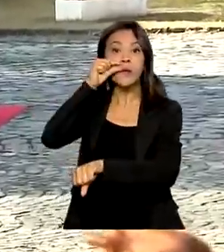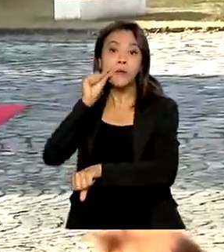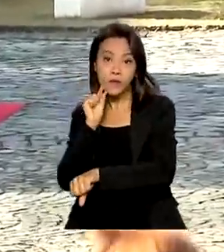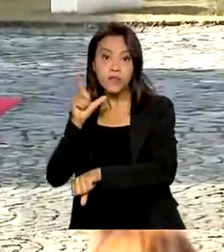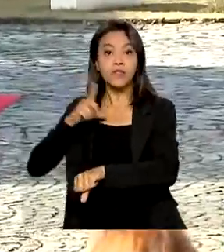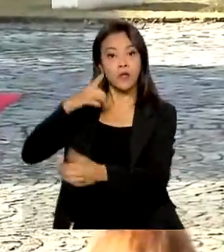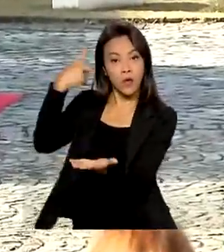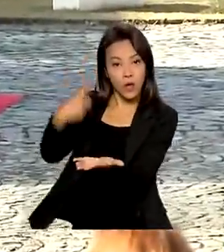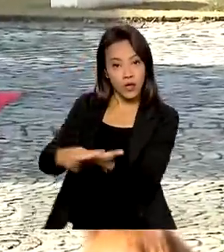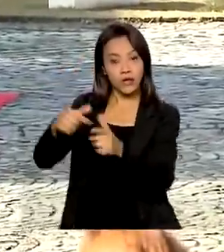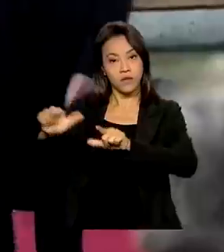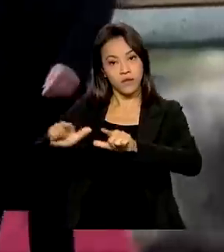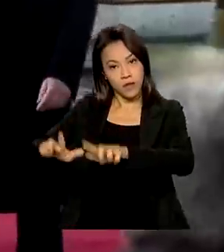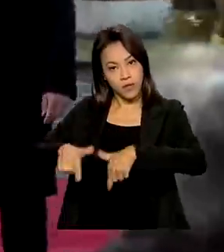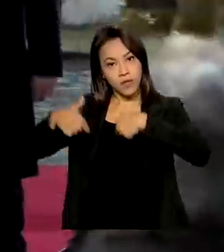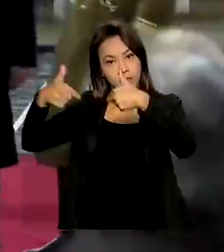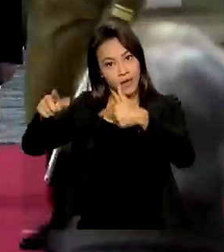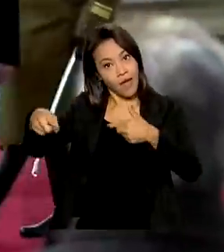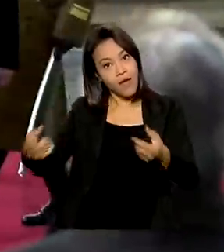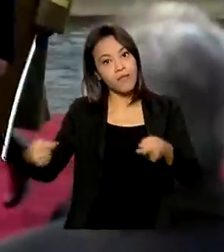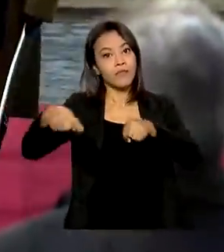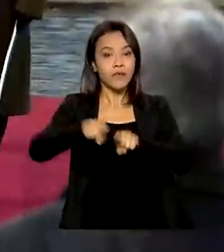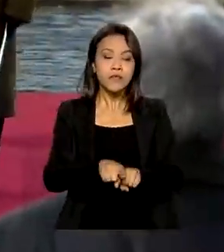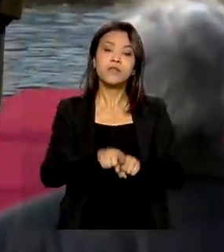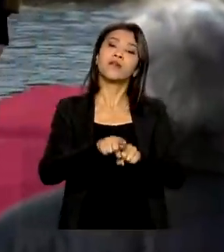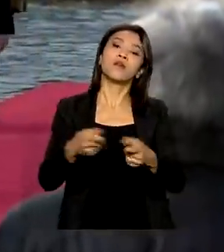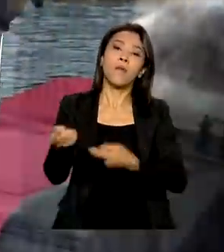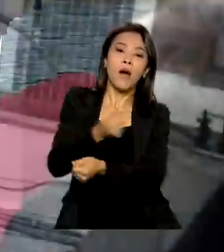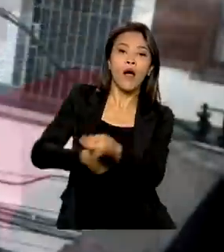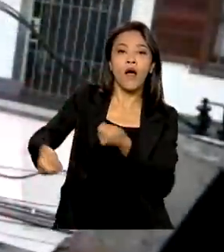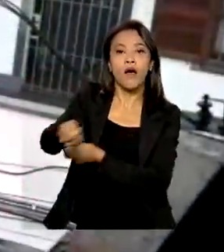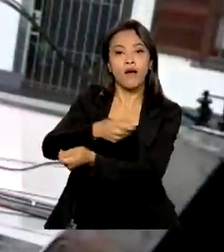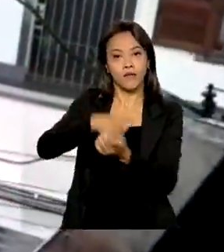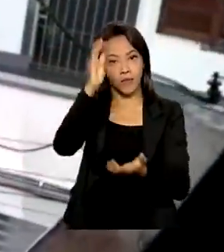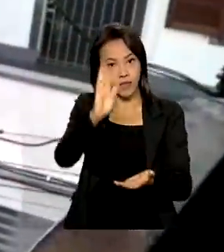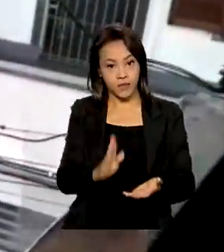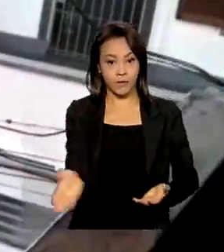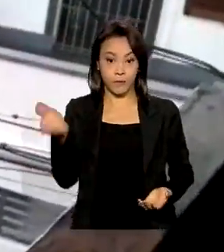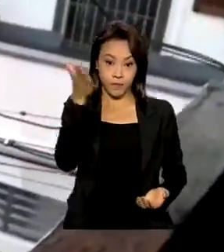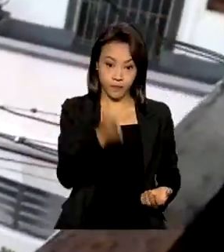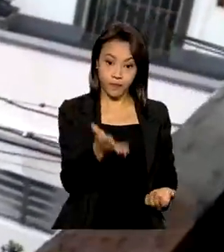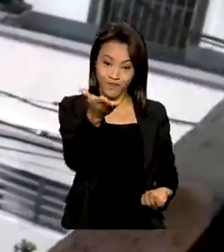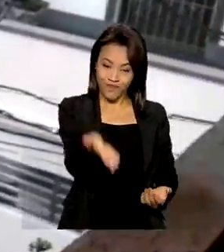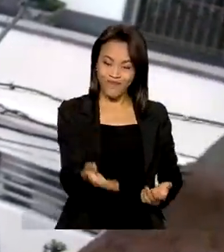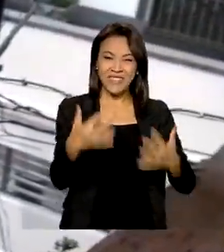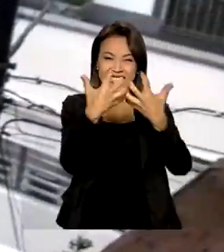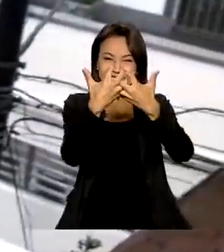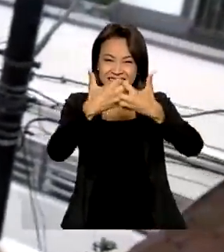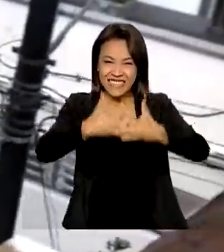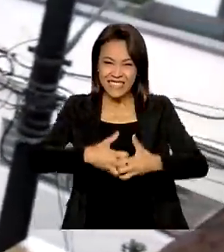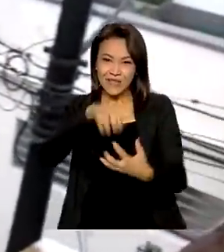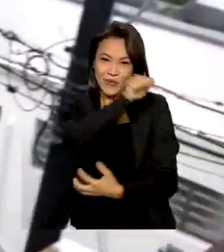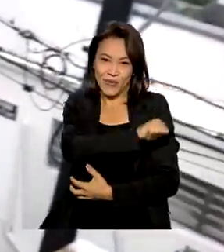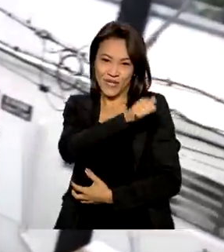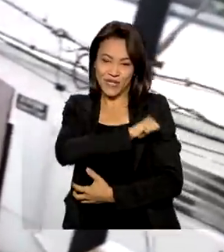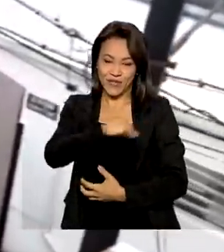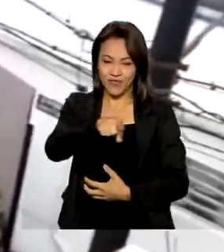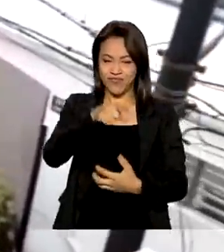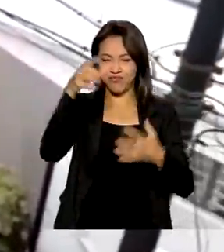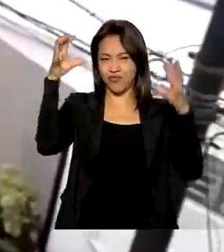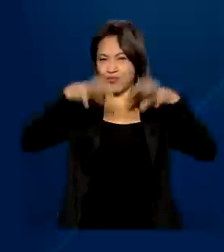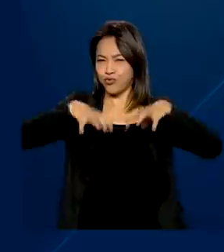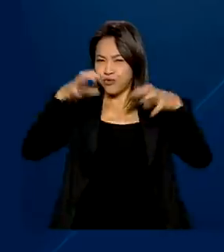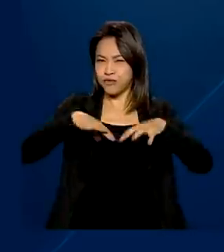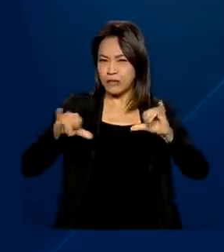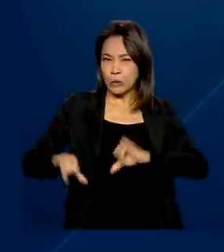no país, que é o importante parceiro comercial do Brasil. Petrópolis, no Rio de Janeiro, sofre com as fortes chuvas e